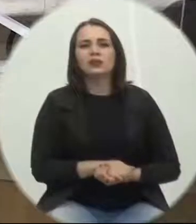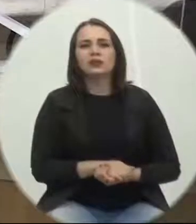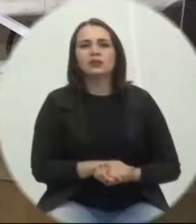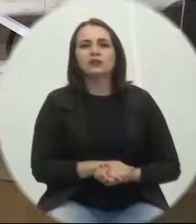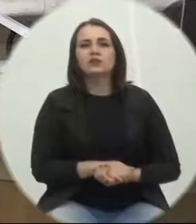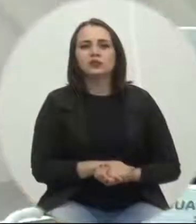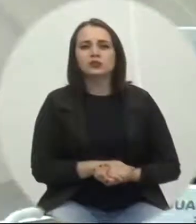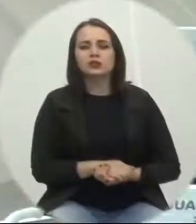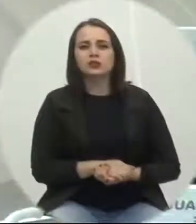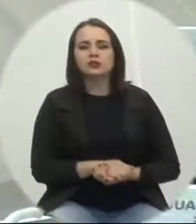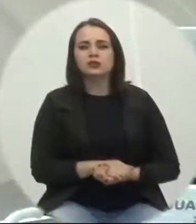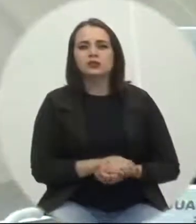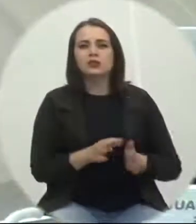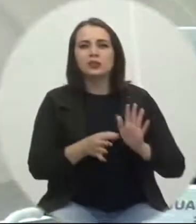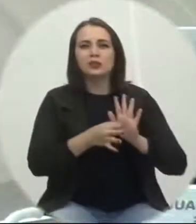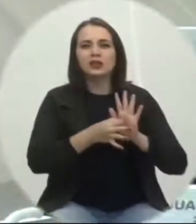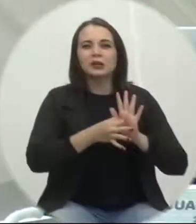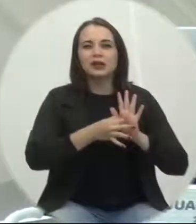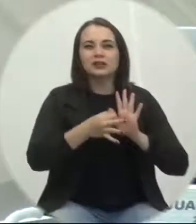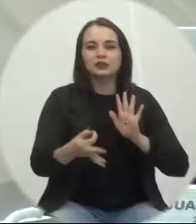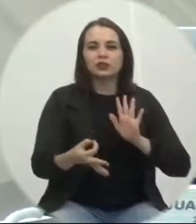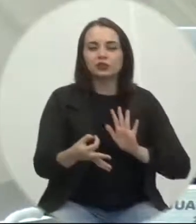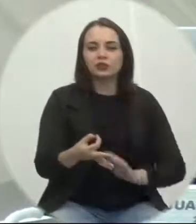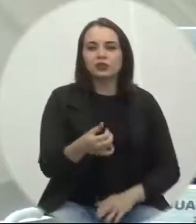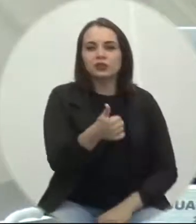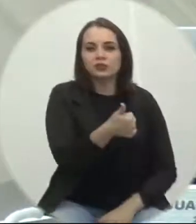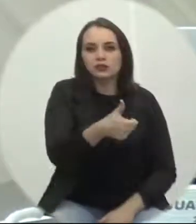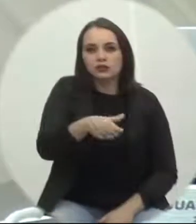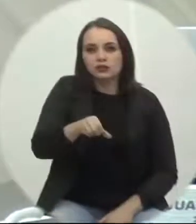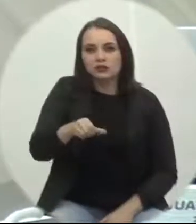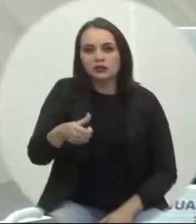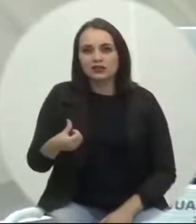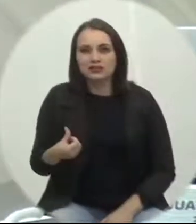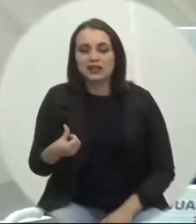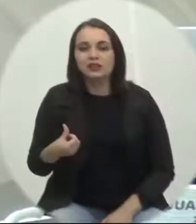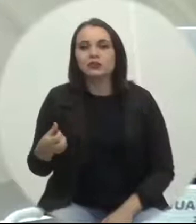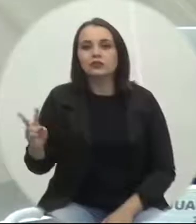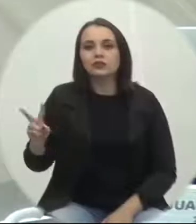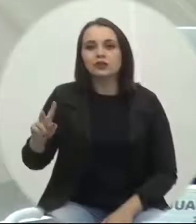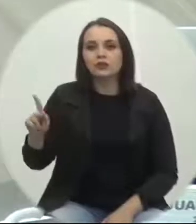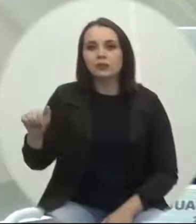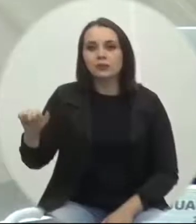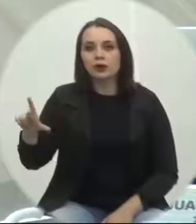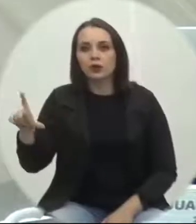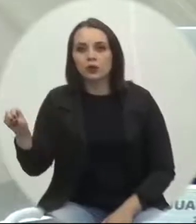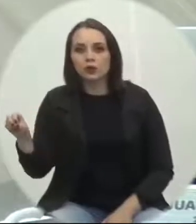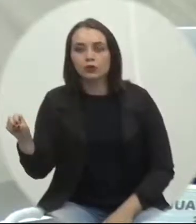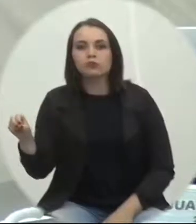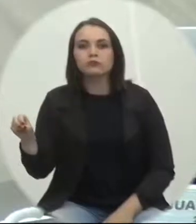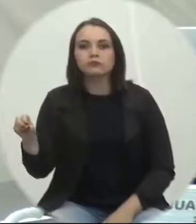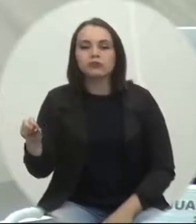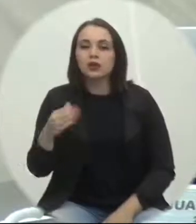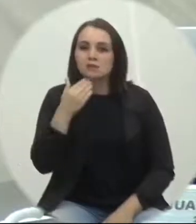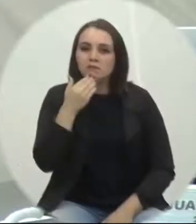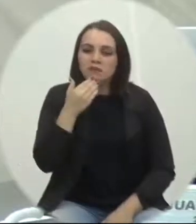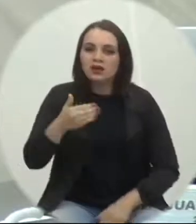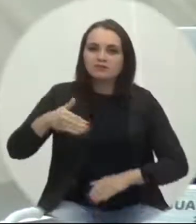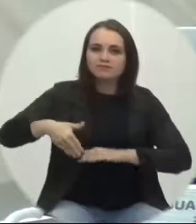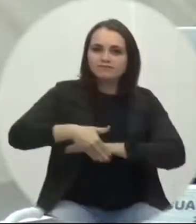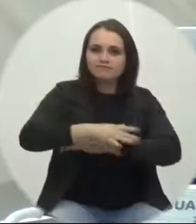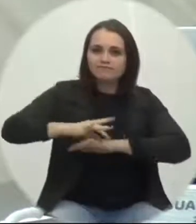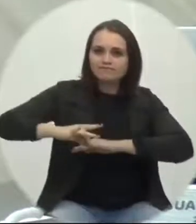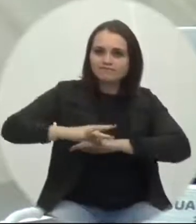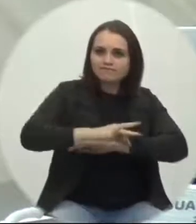Indicação 195-2021, autor, vereador Paulo Ferrarese. Recuperação da pavimentação asfáltica na rua